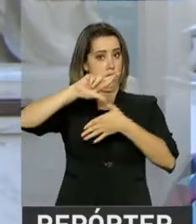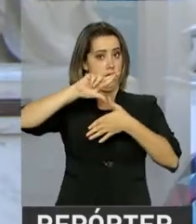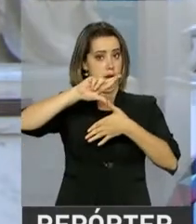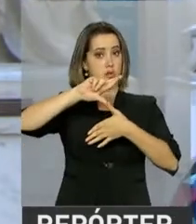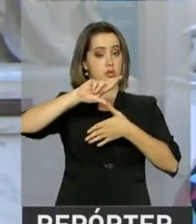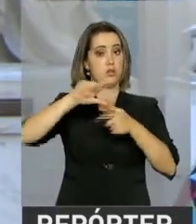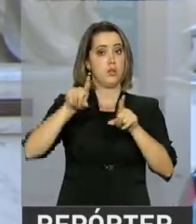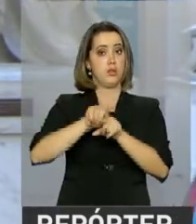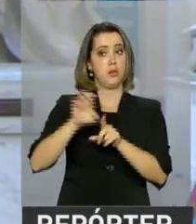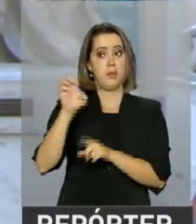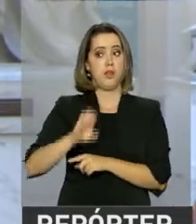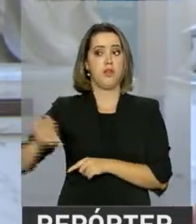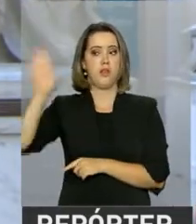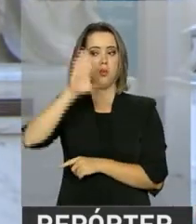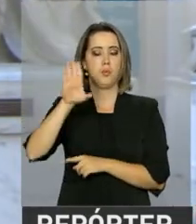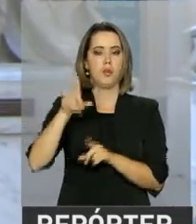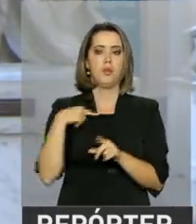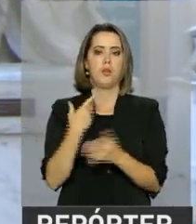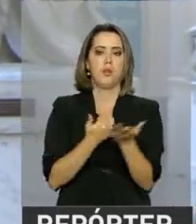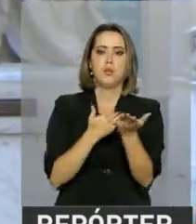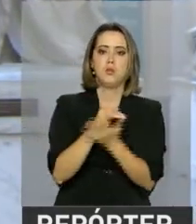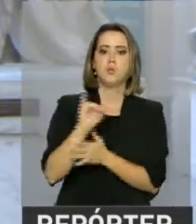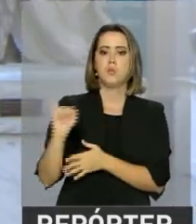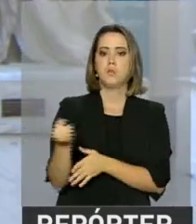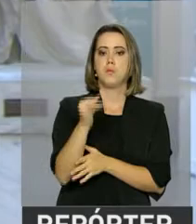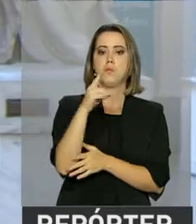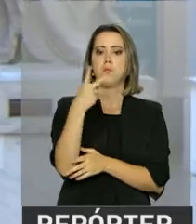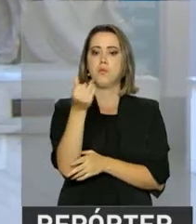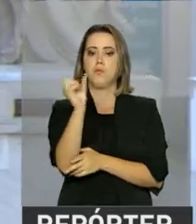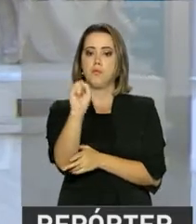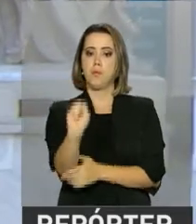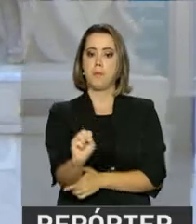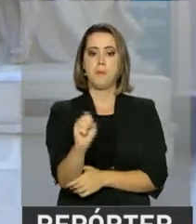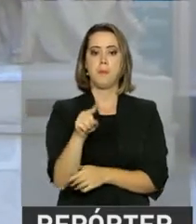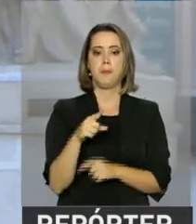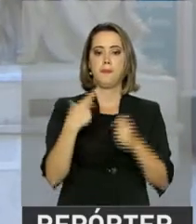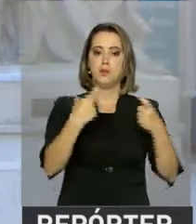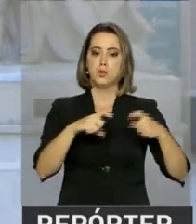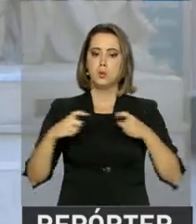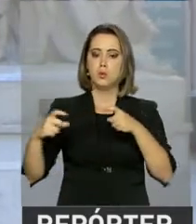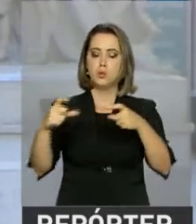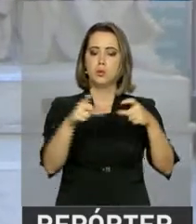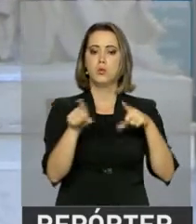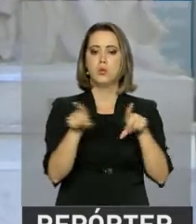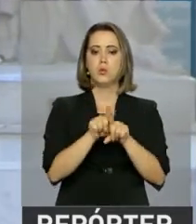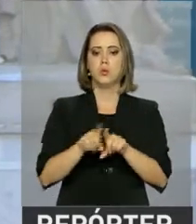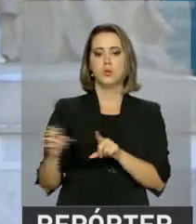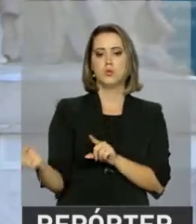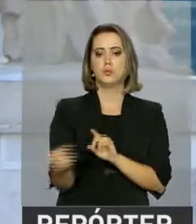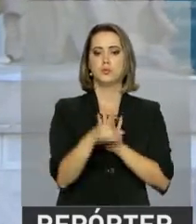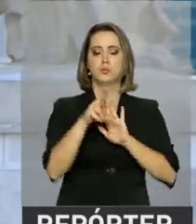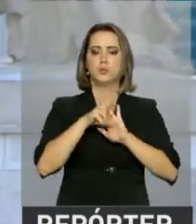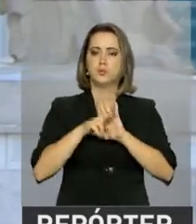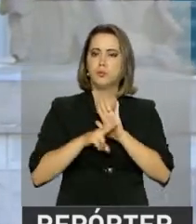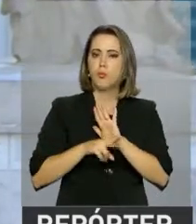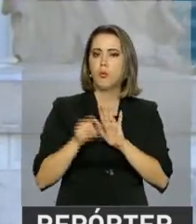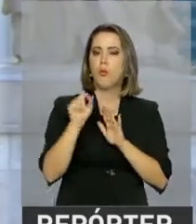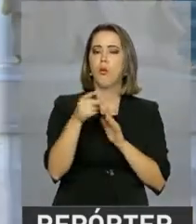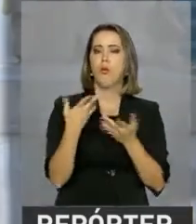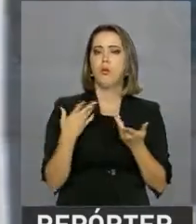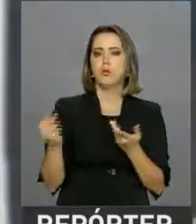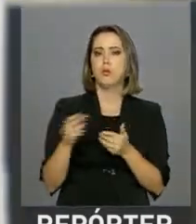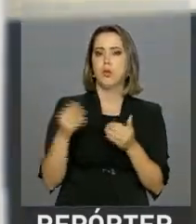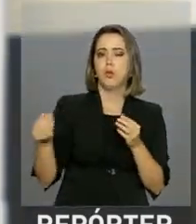Pretendemos estar inaugurando, em janeiro de 2018, um novo olhar curatorial dentro desse acervo,